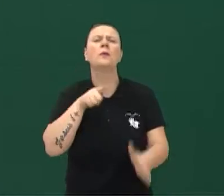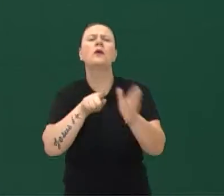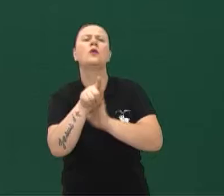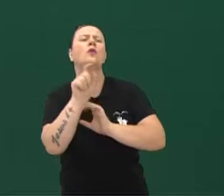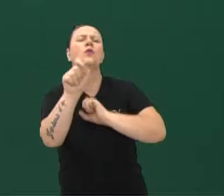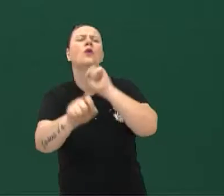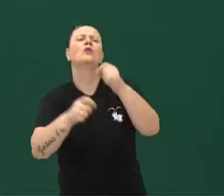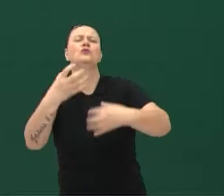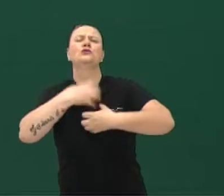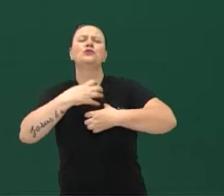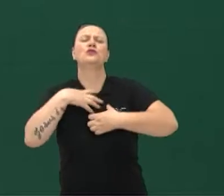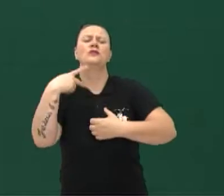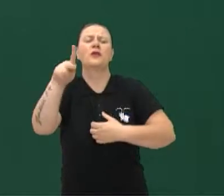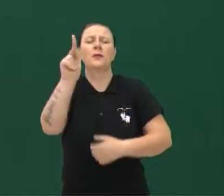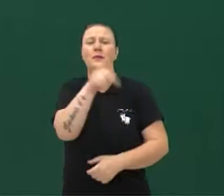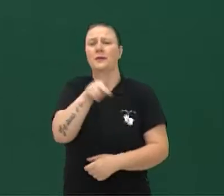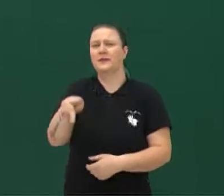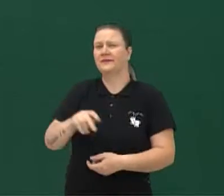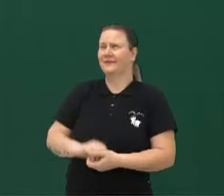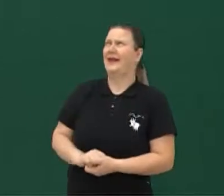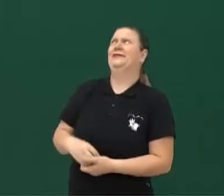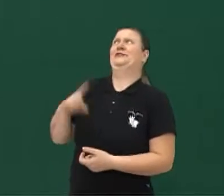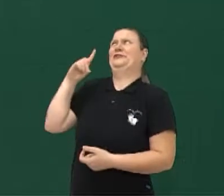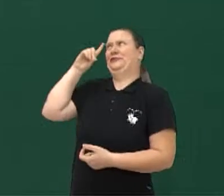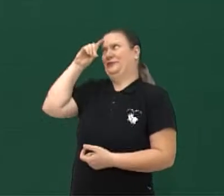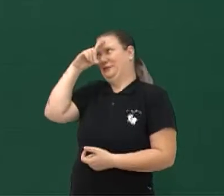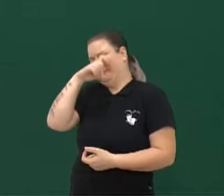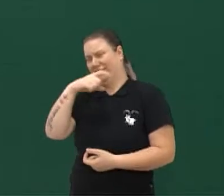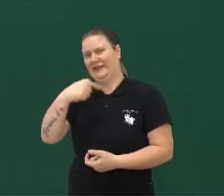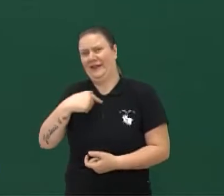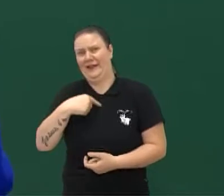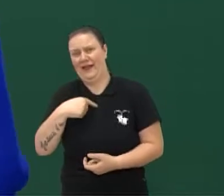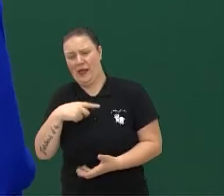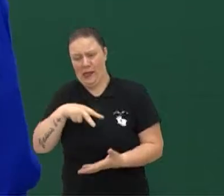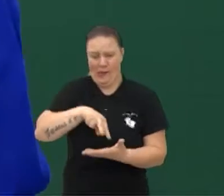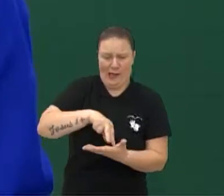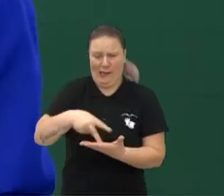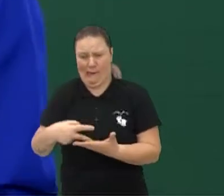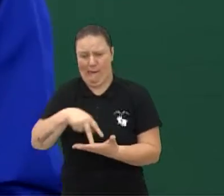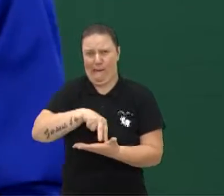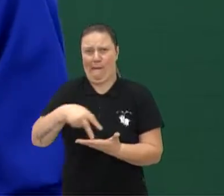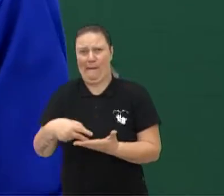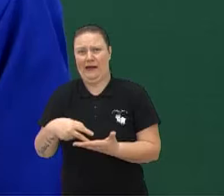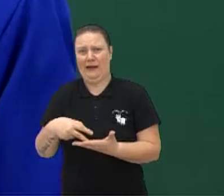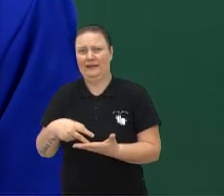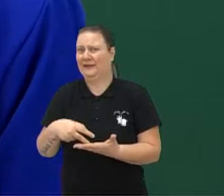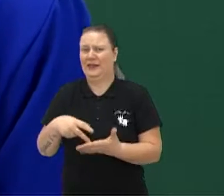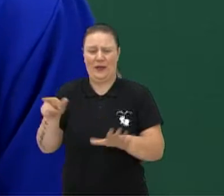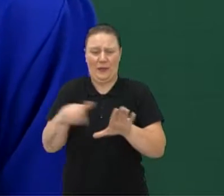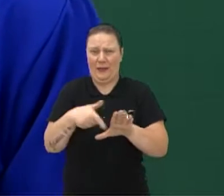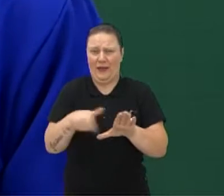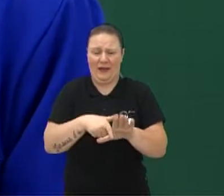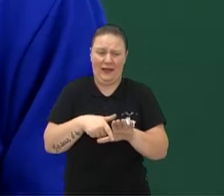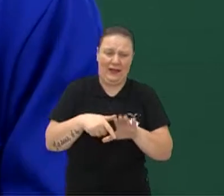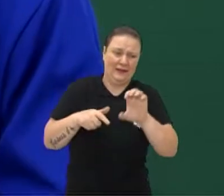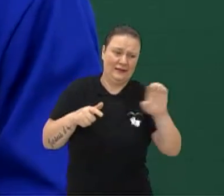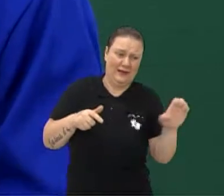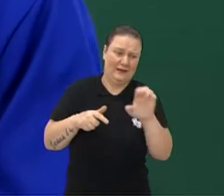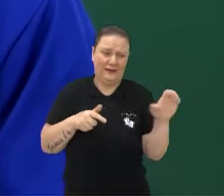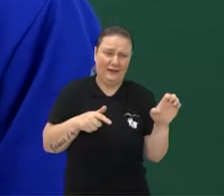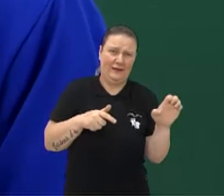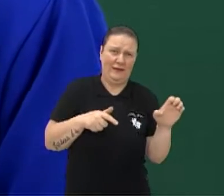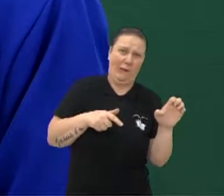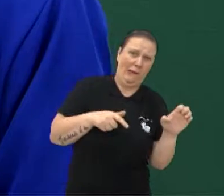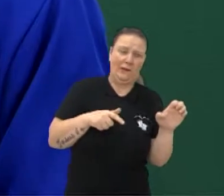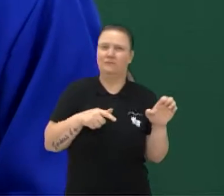dança. Olha, rapaz, está difícil, sabe? Eu tenho dois pés esquerdo, então a dança não é o meu forte, né? Eu